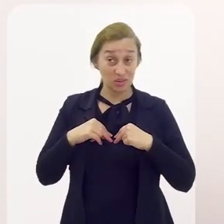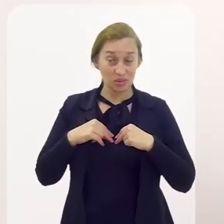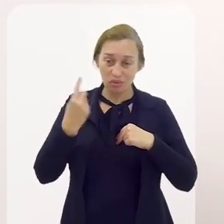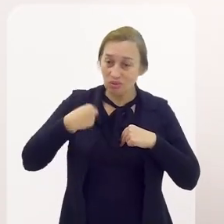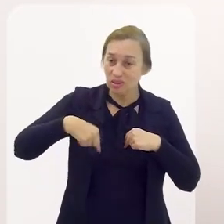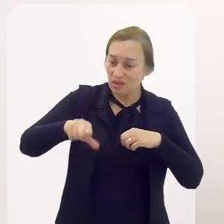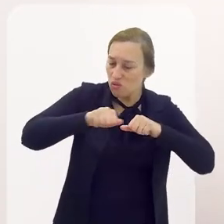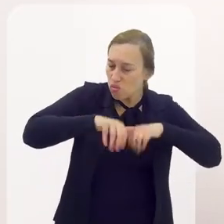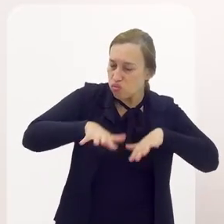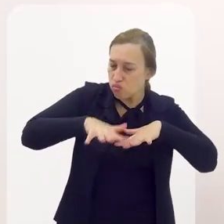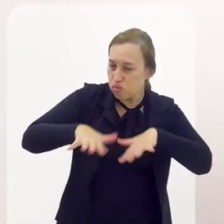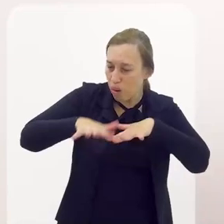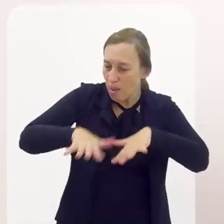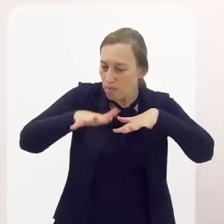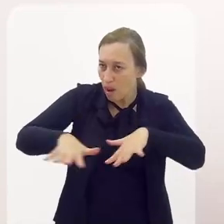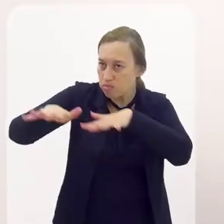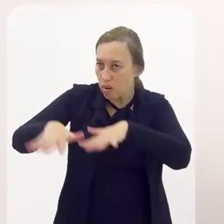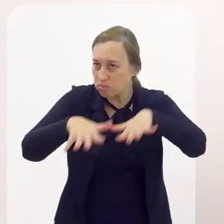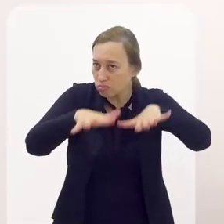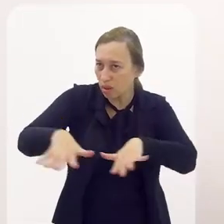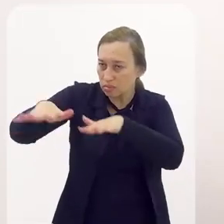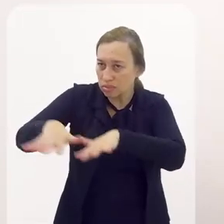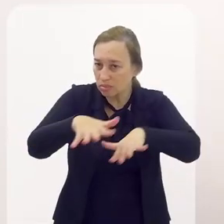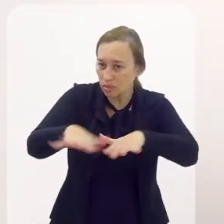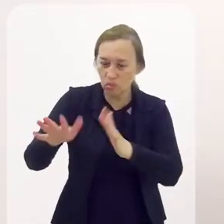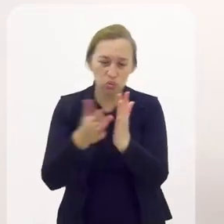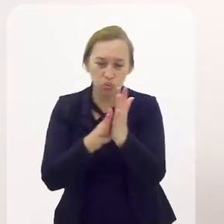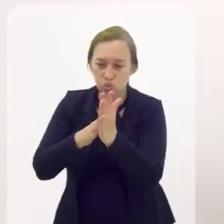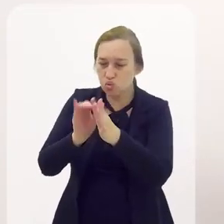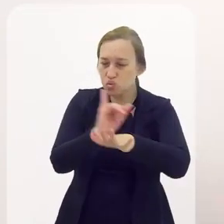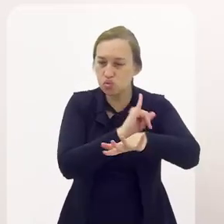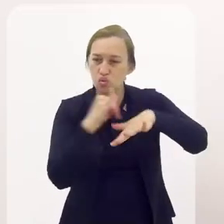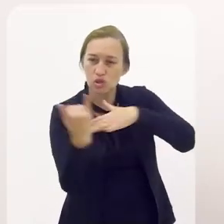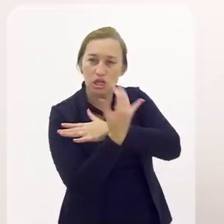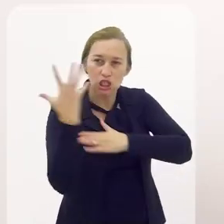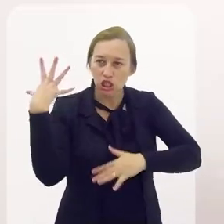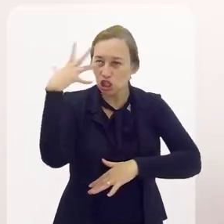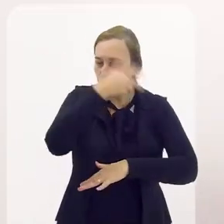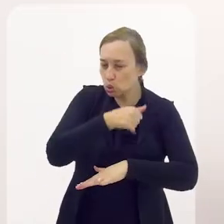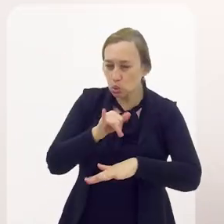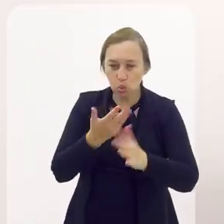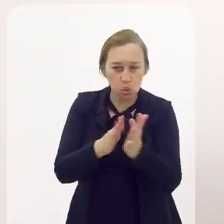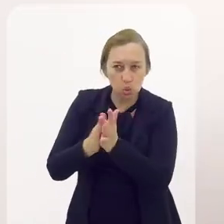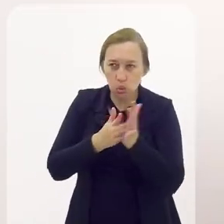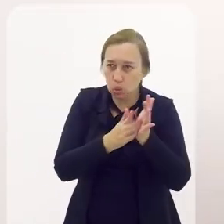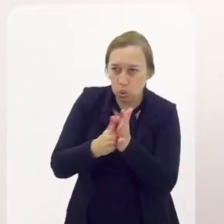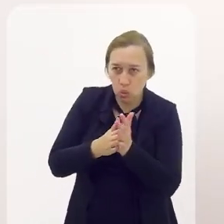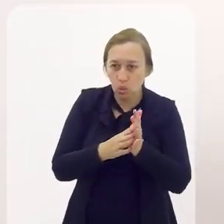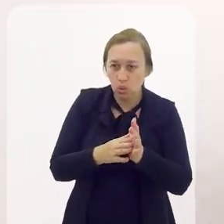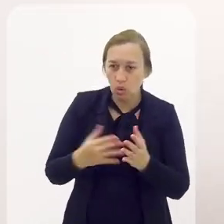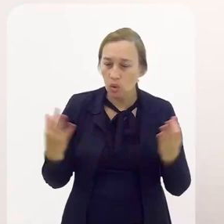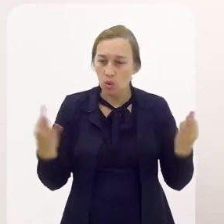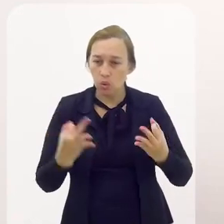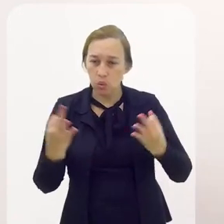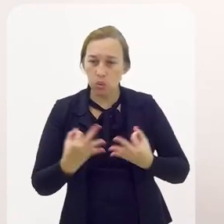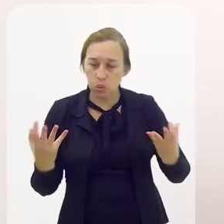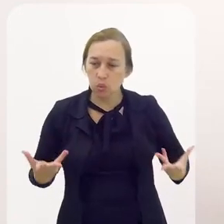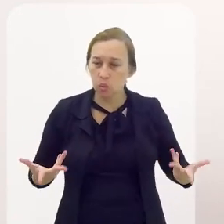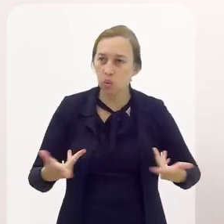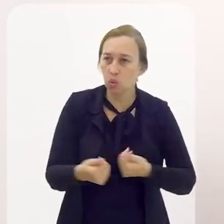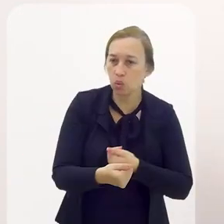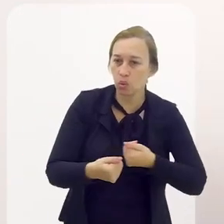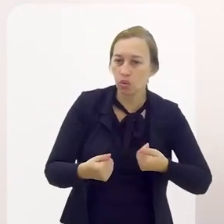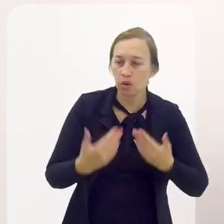contemplou. Quando você foi para a Avenida, enredo lindo, samba lindo, muito bem apresentado